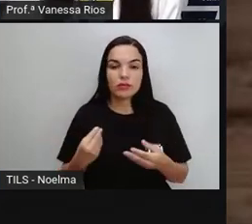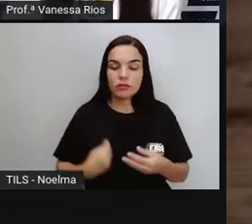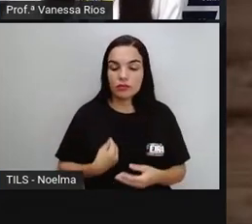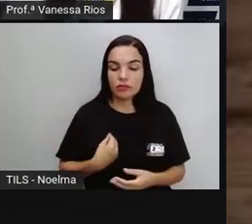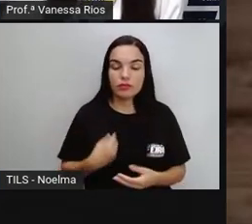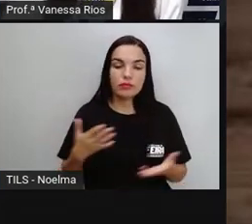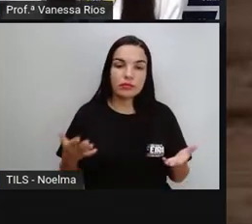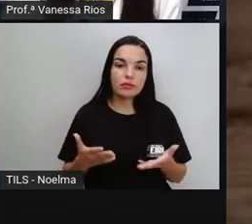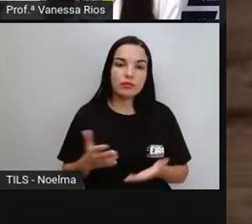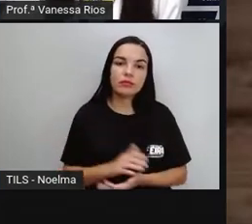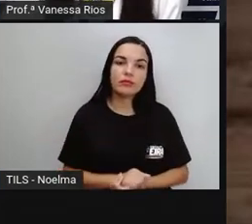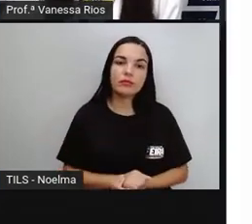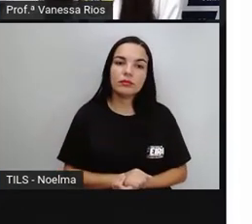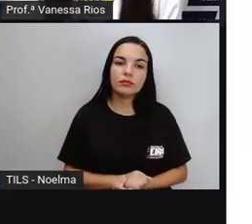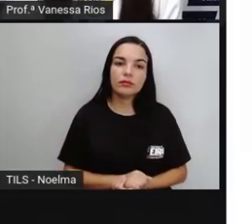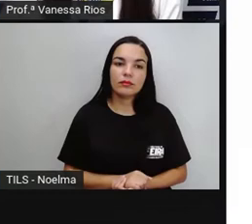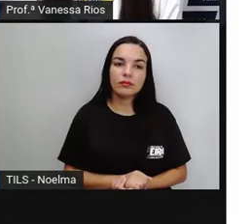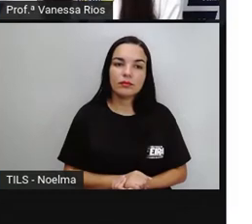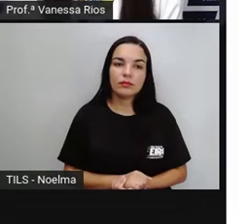dias atuais.